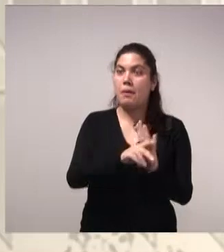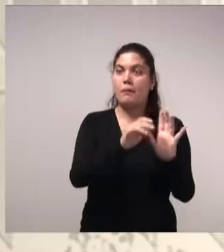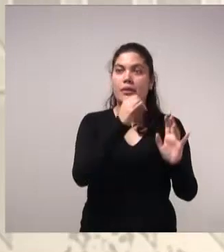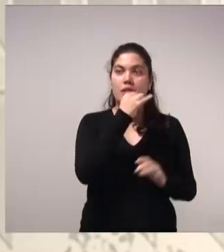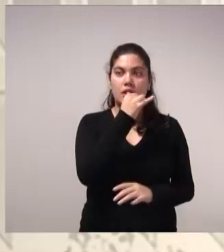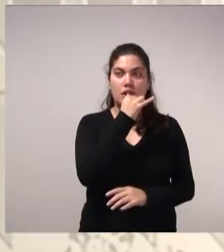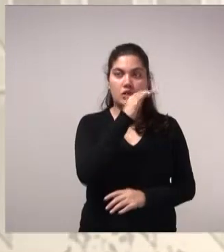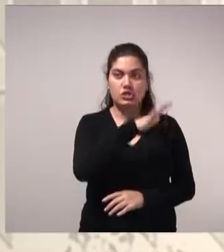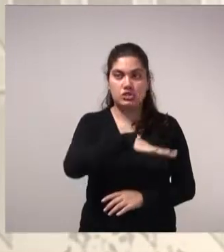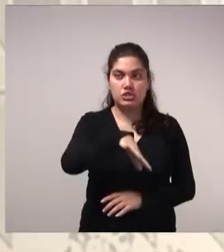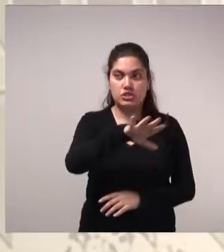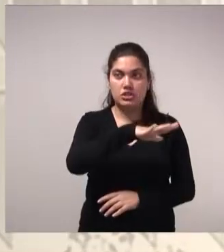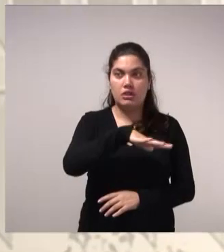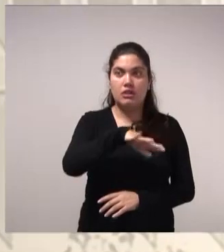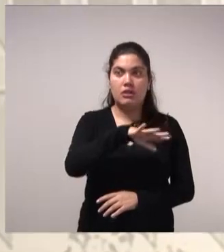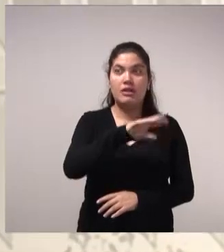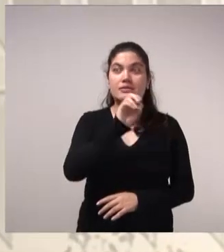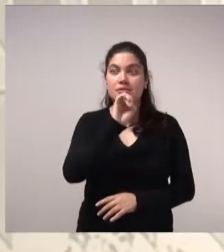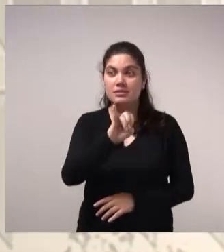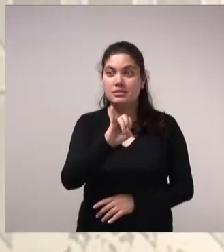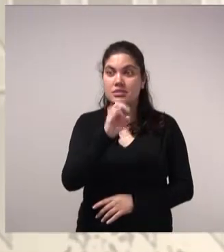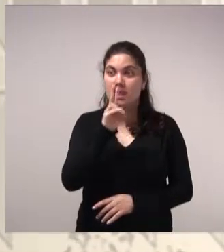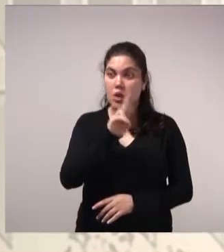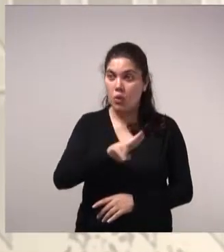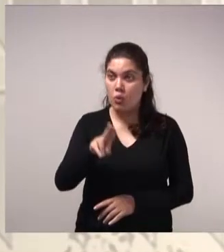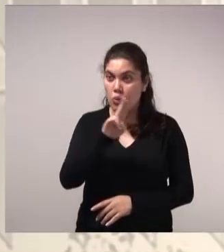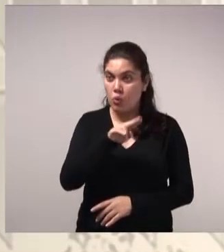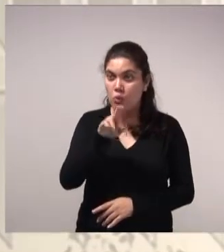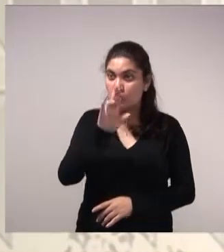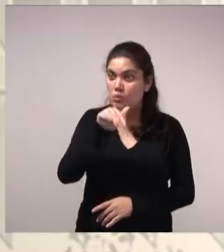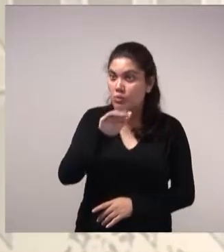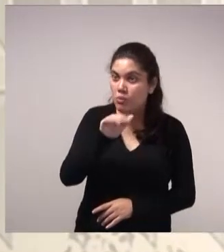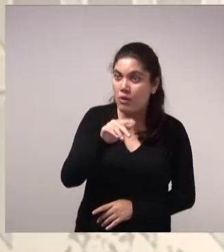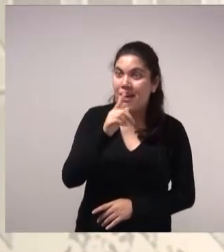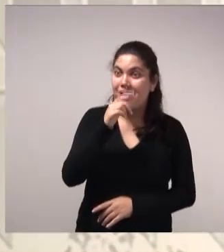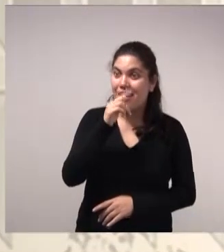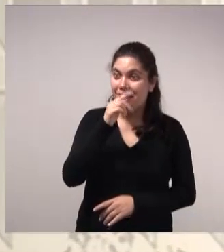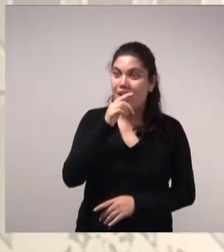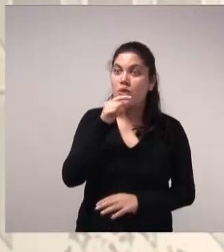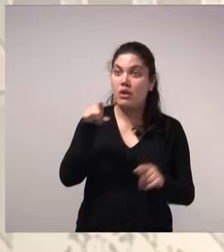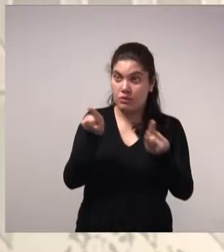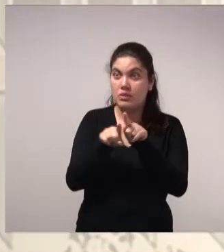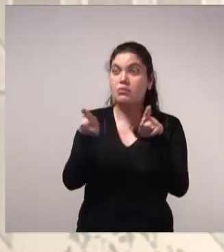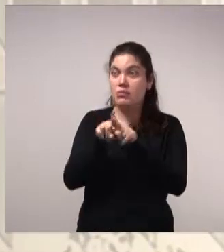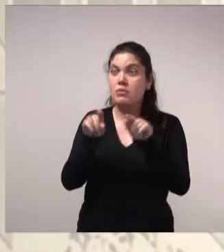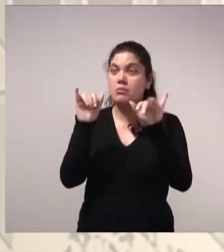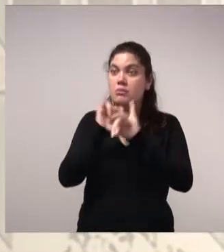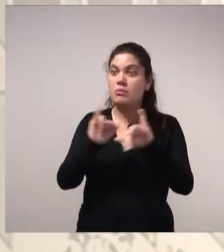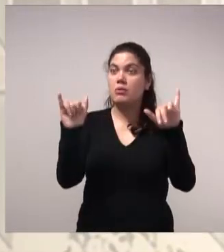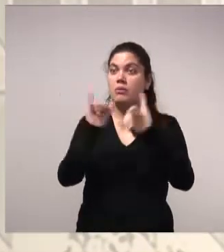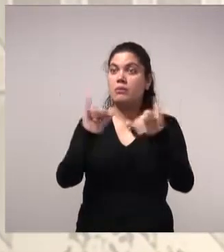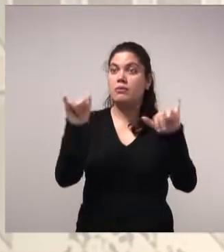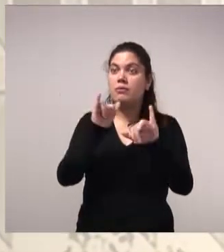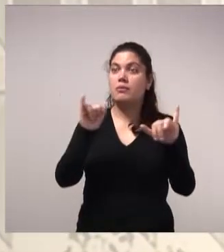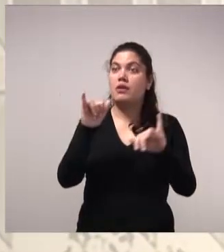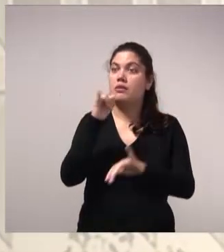principal insumo. Então, se eu estou reduzindo o consumo de água, eu estou, ao mesmo tempo, promovendo eficiência energética.